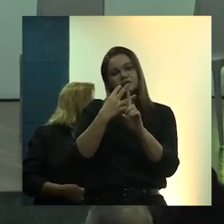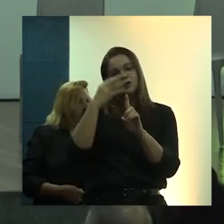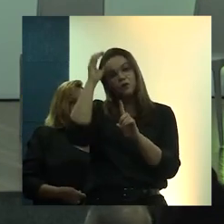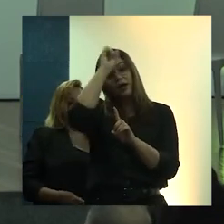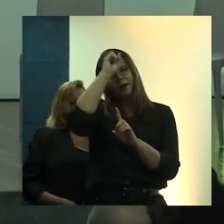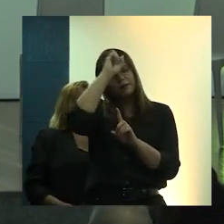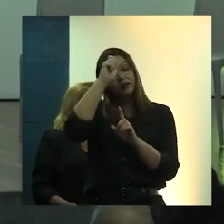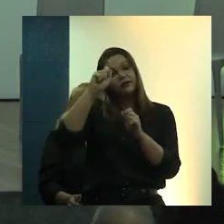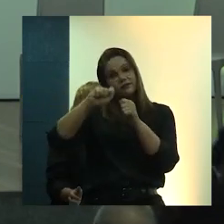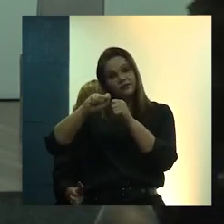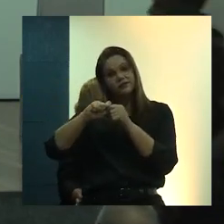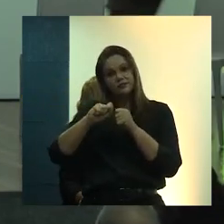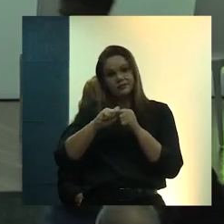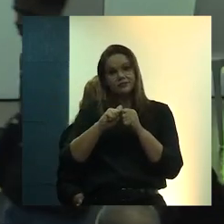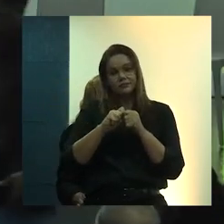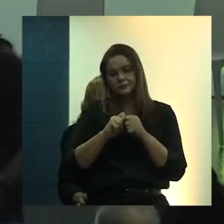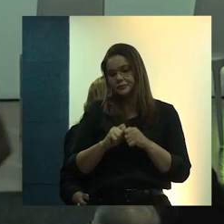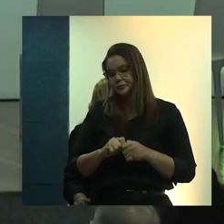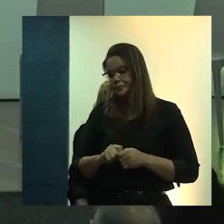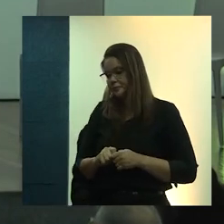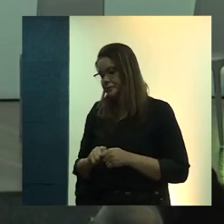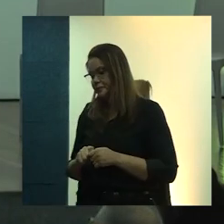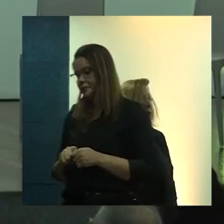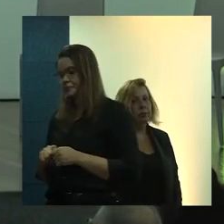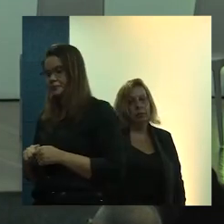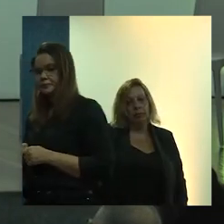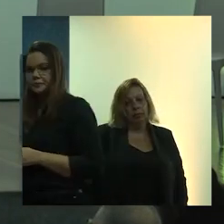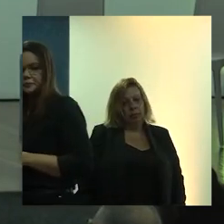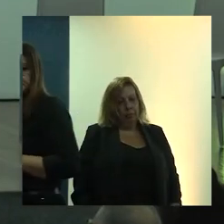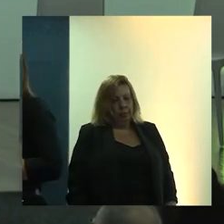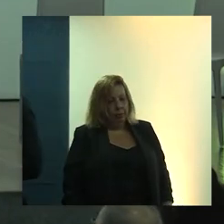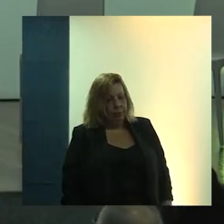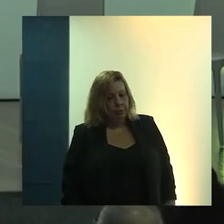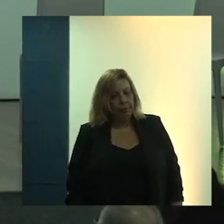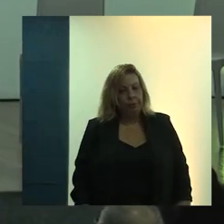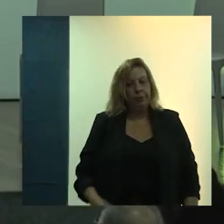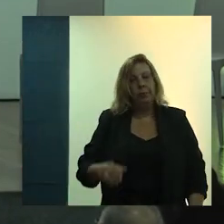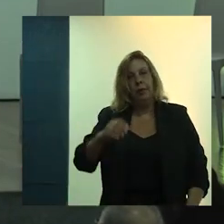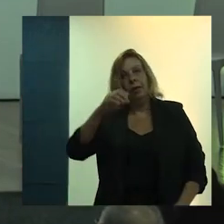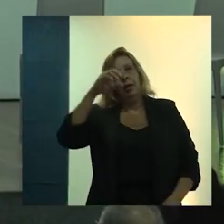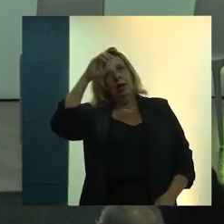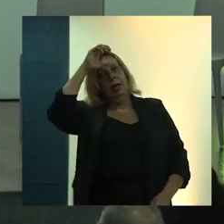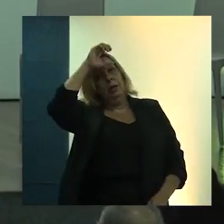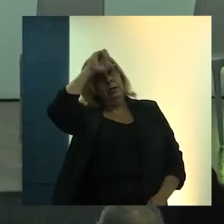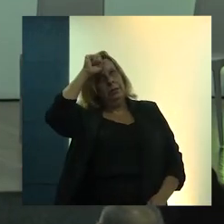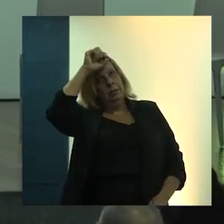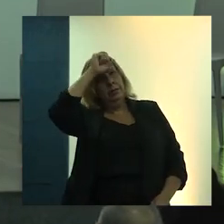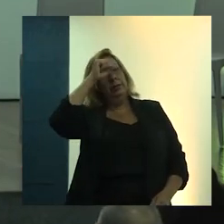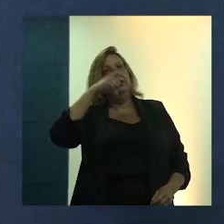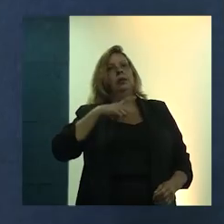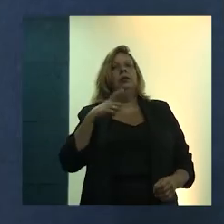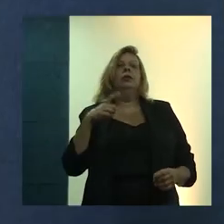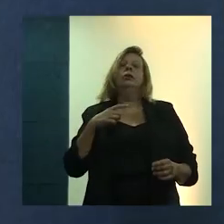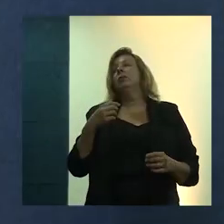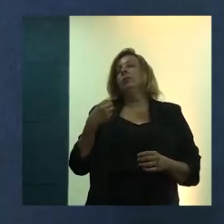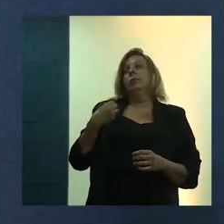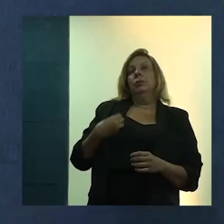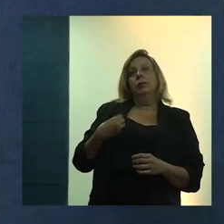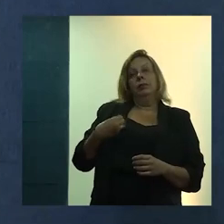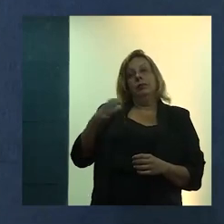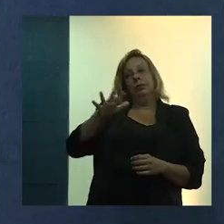essa capacidade que nós temos de aprender com a cidade, aprender com o outro, aprender com a realidade.